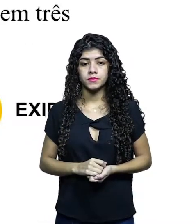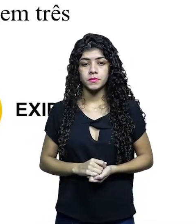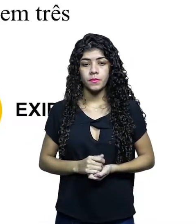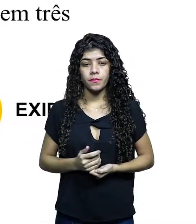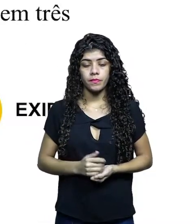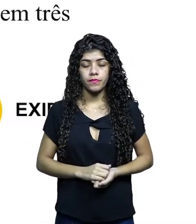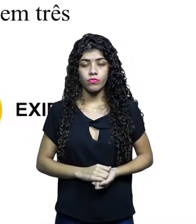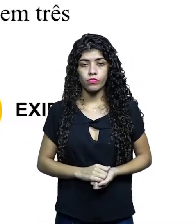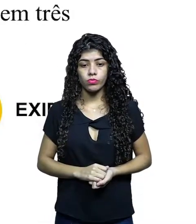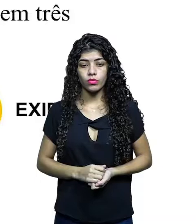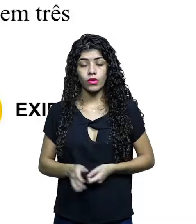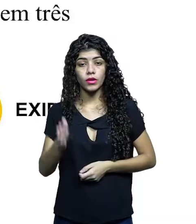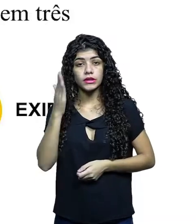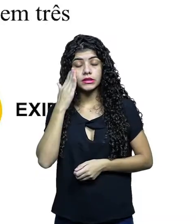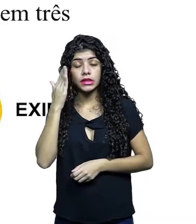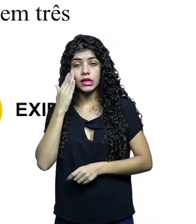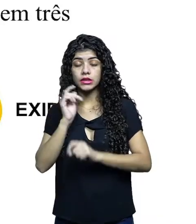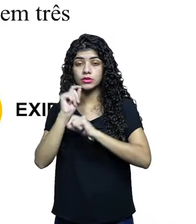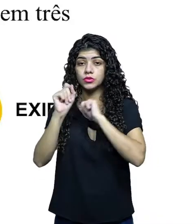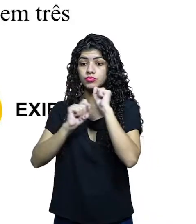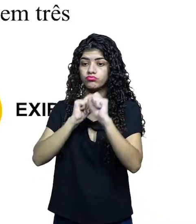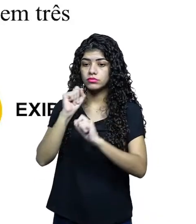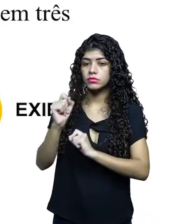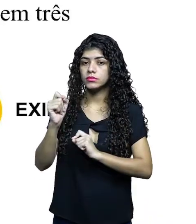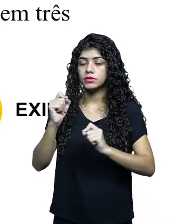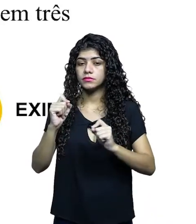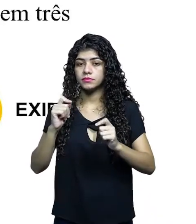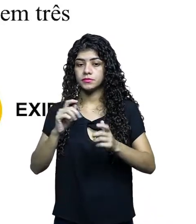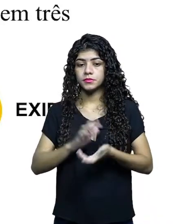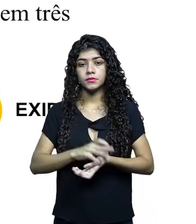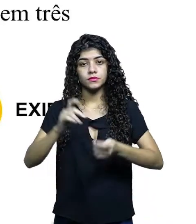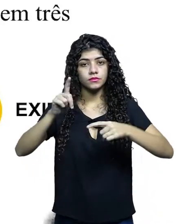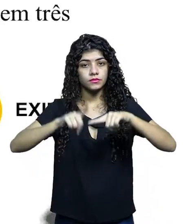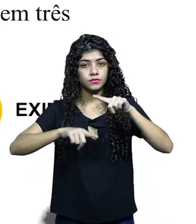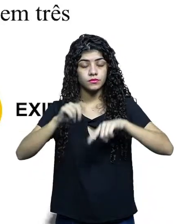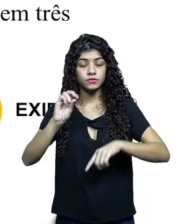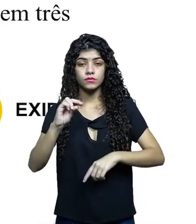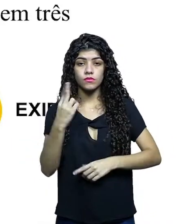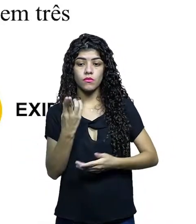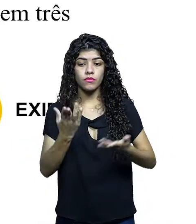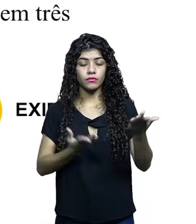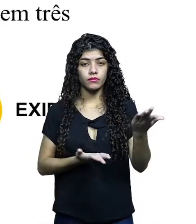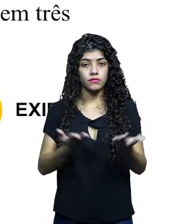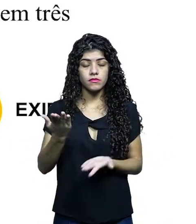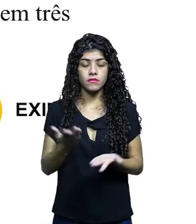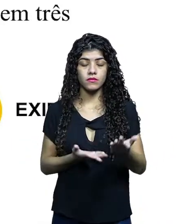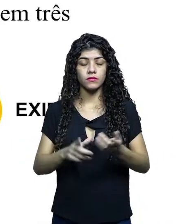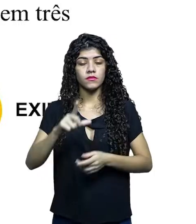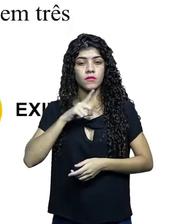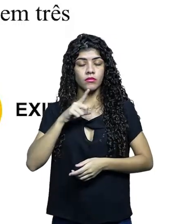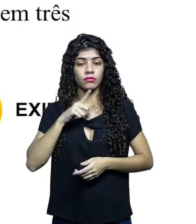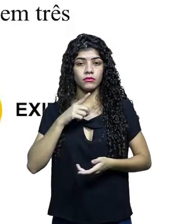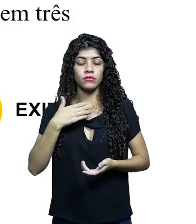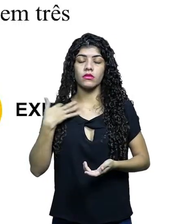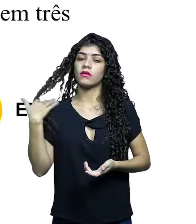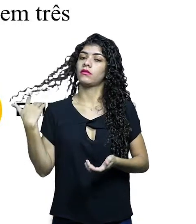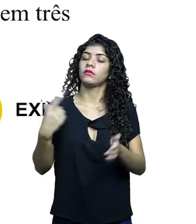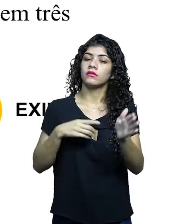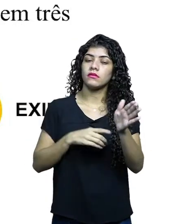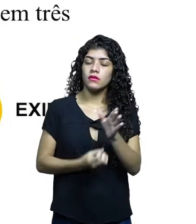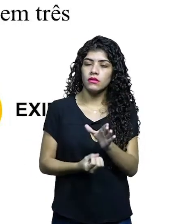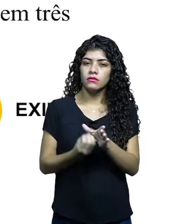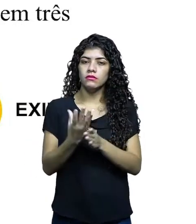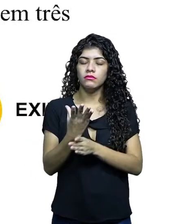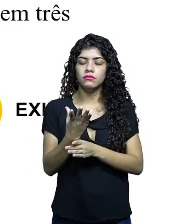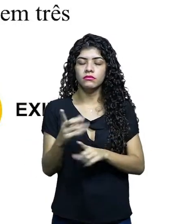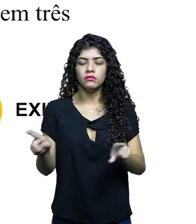Por cadeia produtiva, entende-se o caminho que um produto ou serviço percorre desde a sua